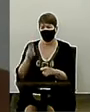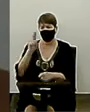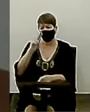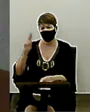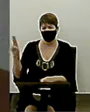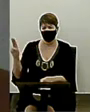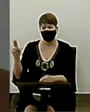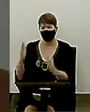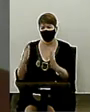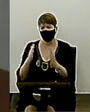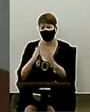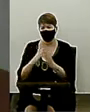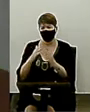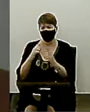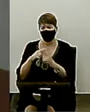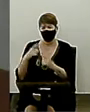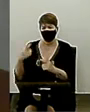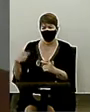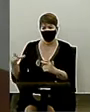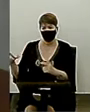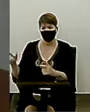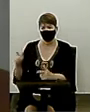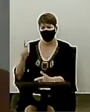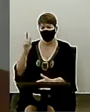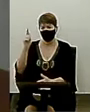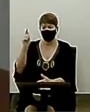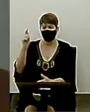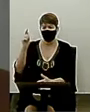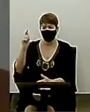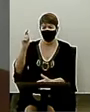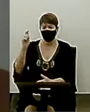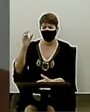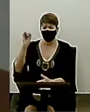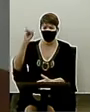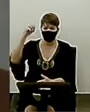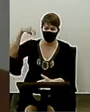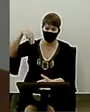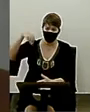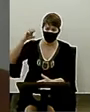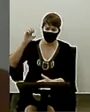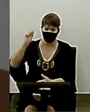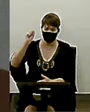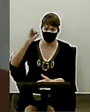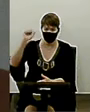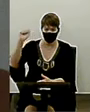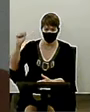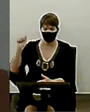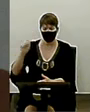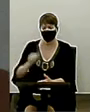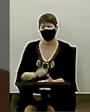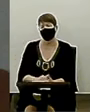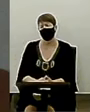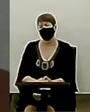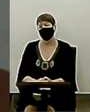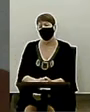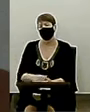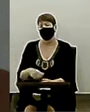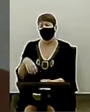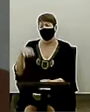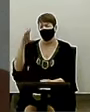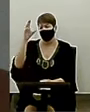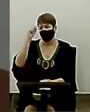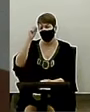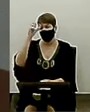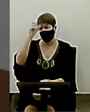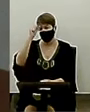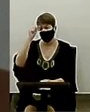Goianésia. E aí eu aprendi no seminário que quando o pastor assume uma igreja, ele deve ler todas